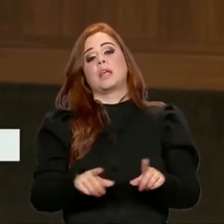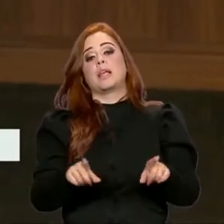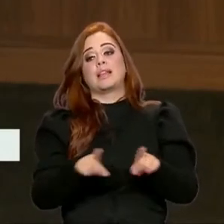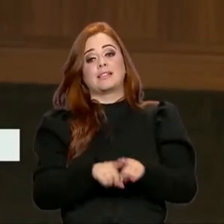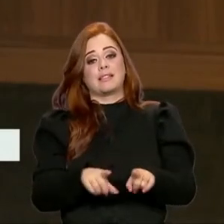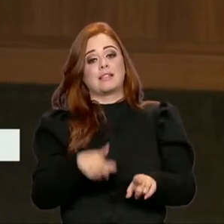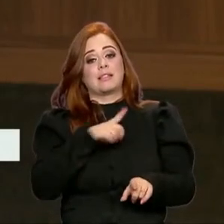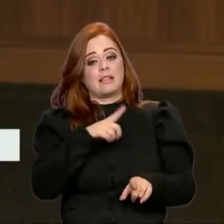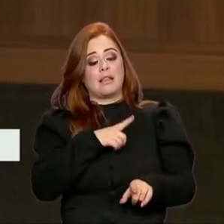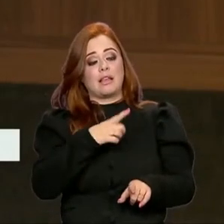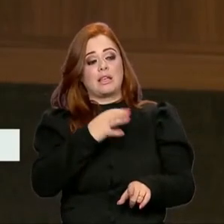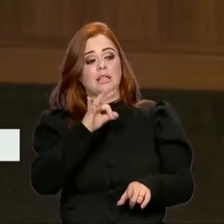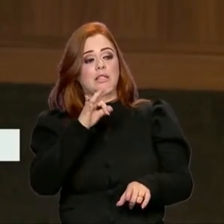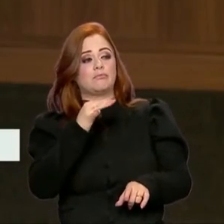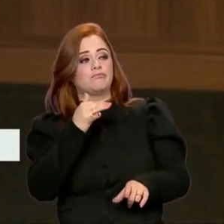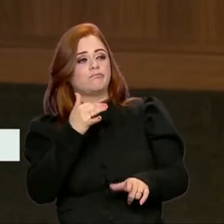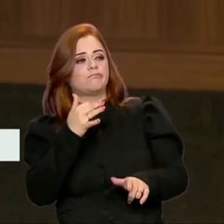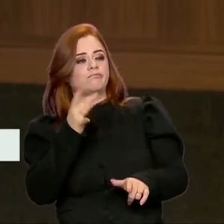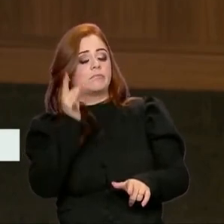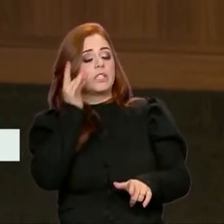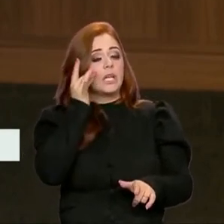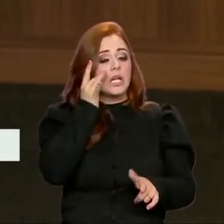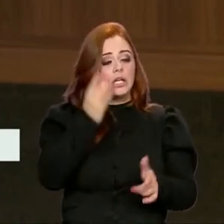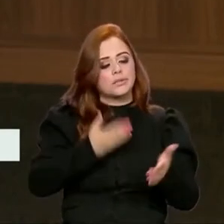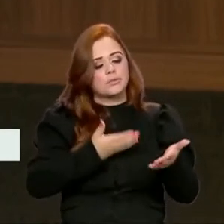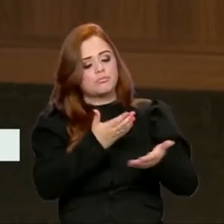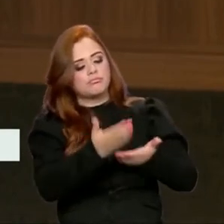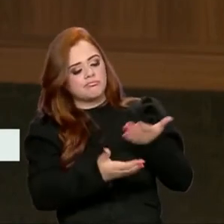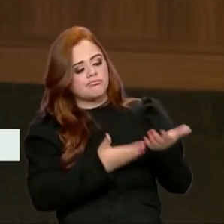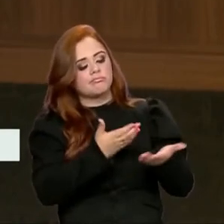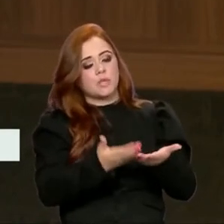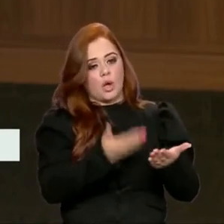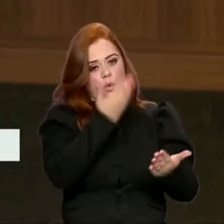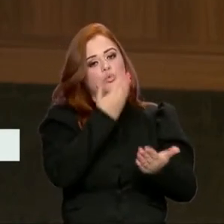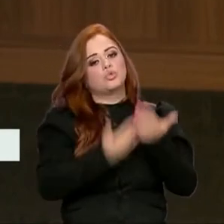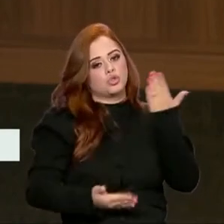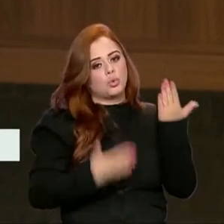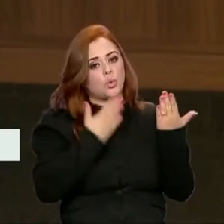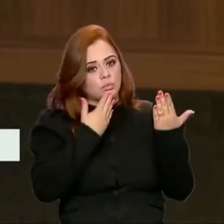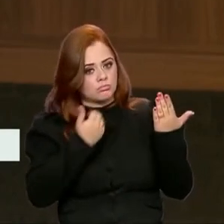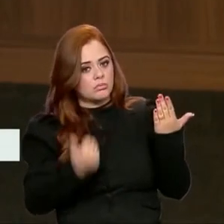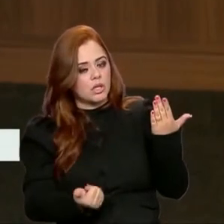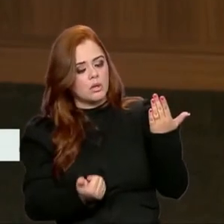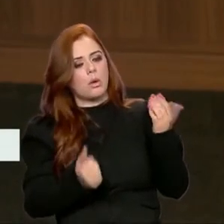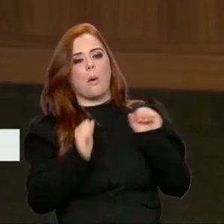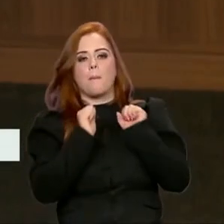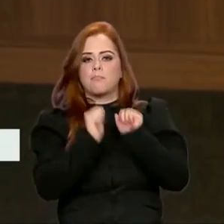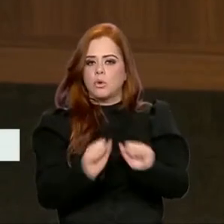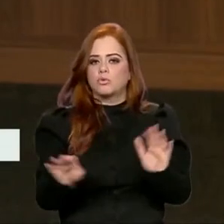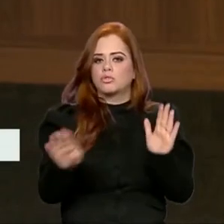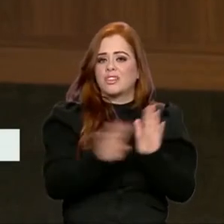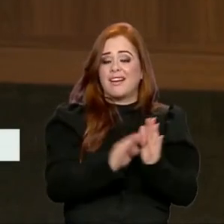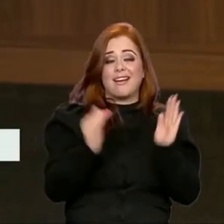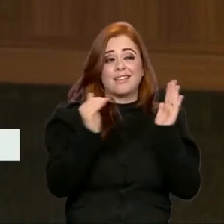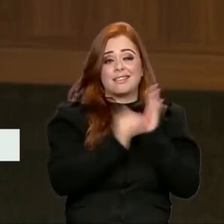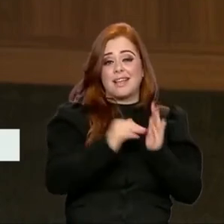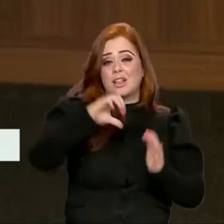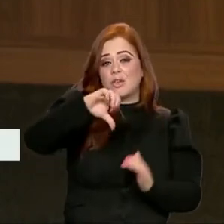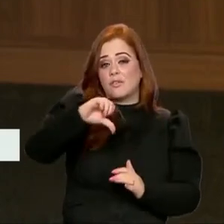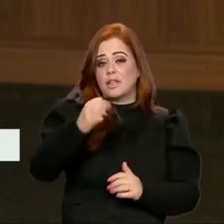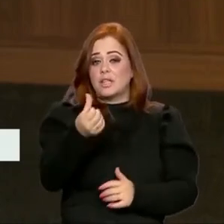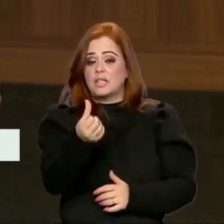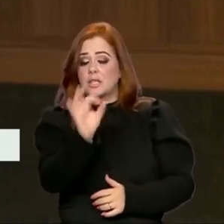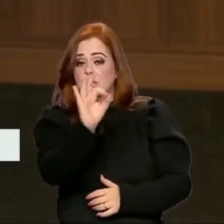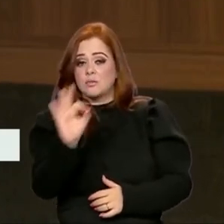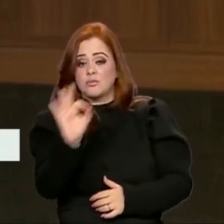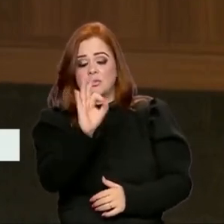interesse em fazer essa renegociação, os descontos oferecidos até aqui podem chegar até 96